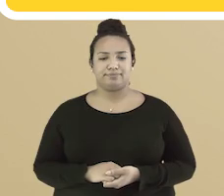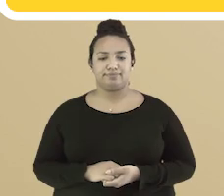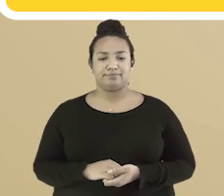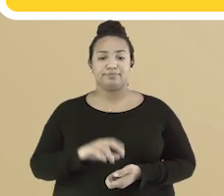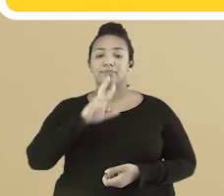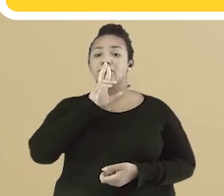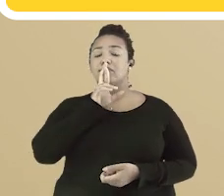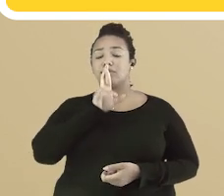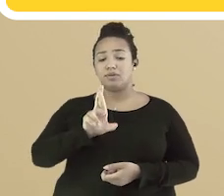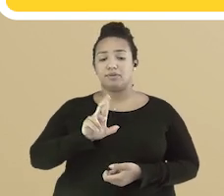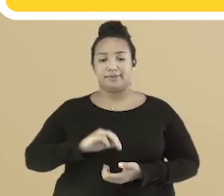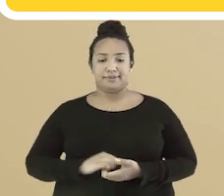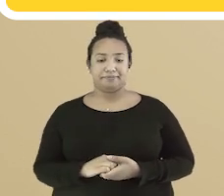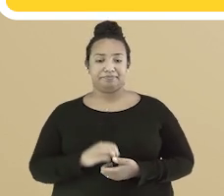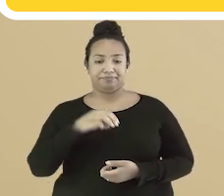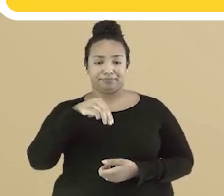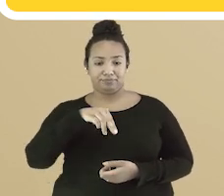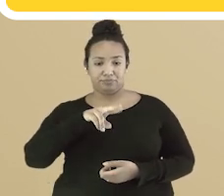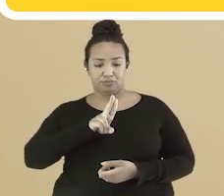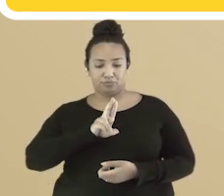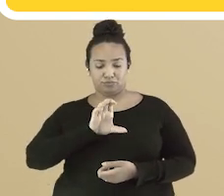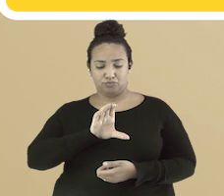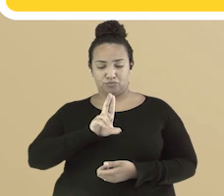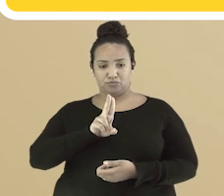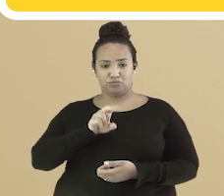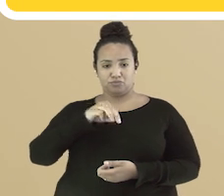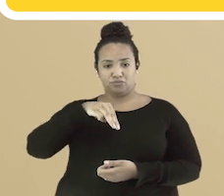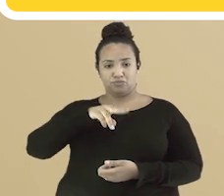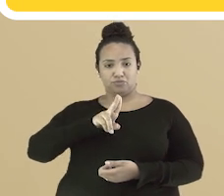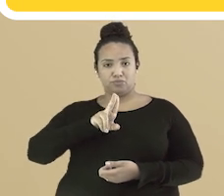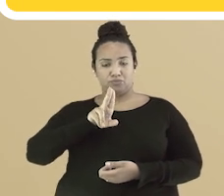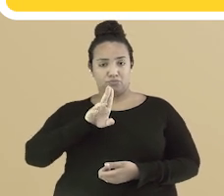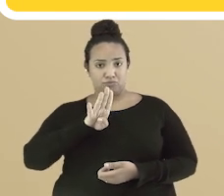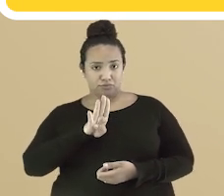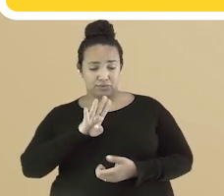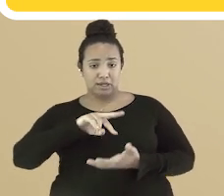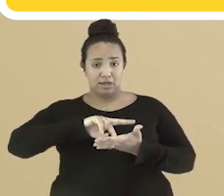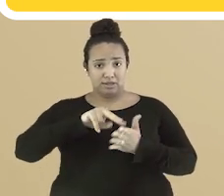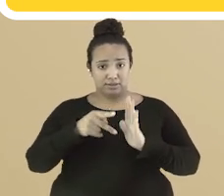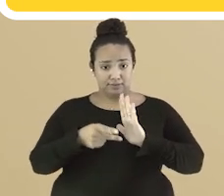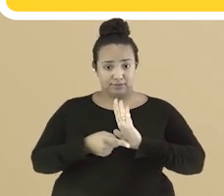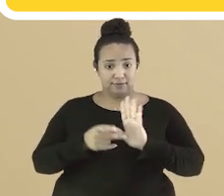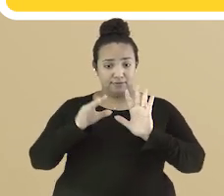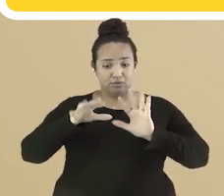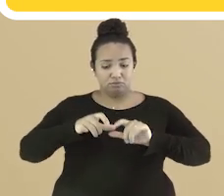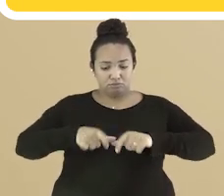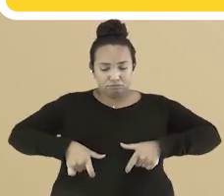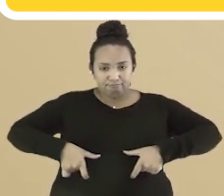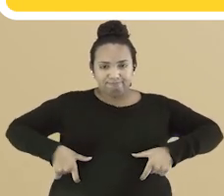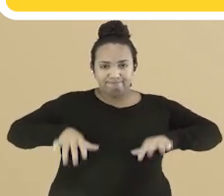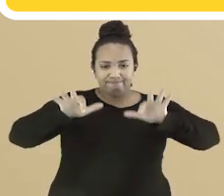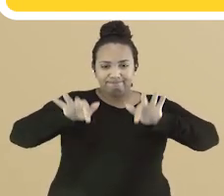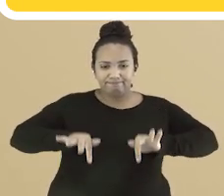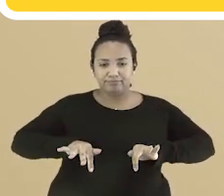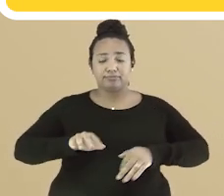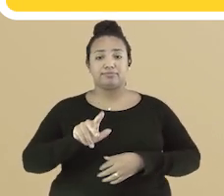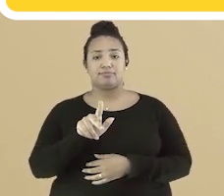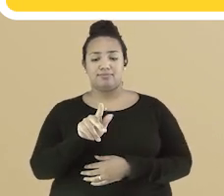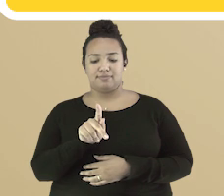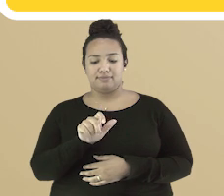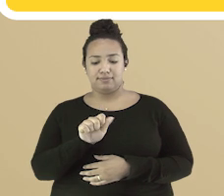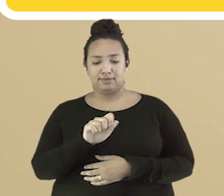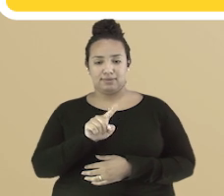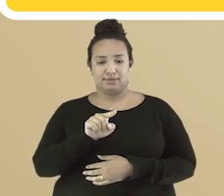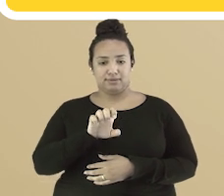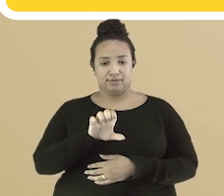Resposta da questão 1. Mucumbu significa final da coluna. Pazes é um osso